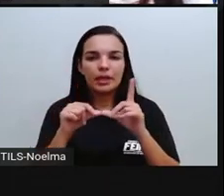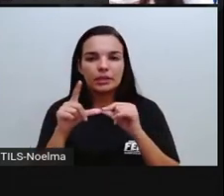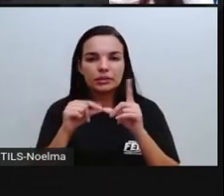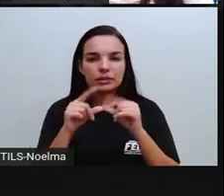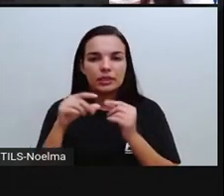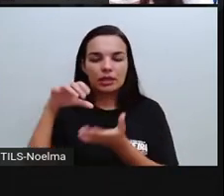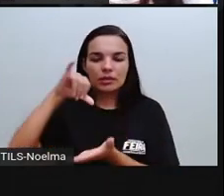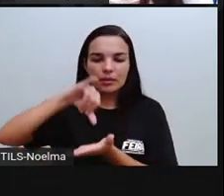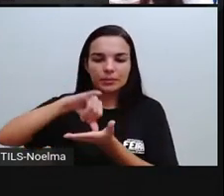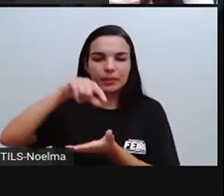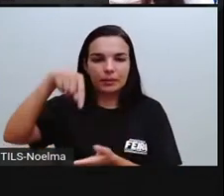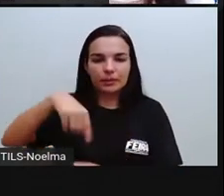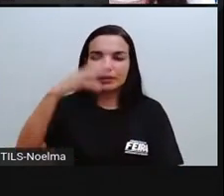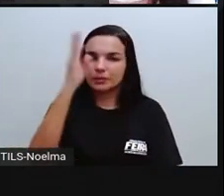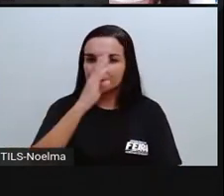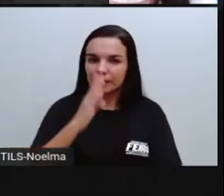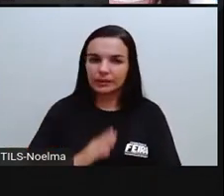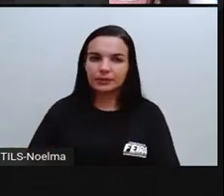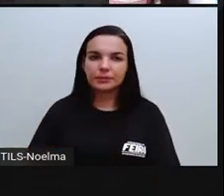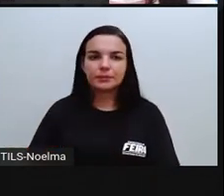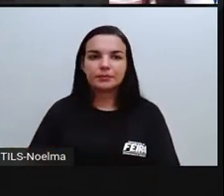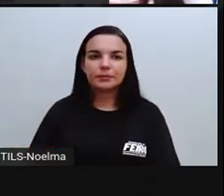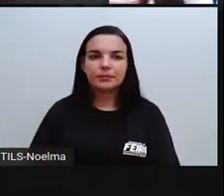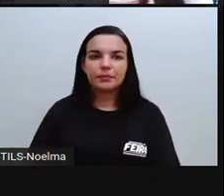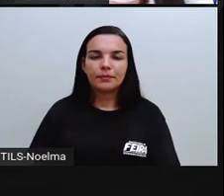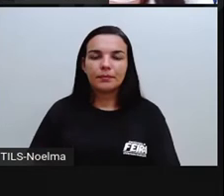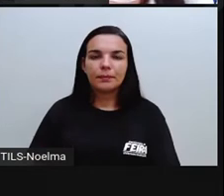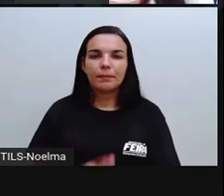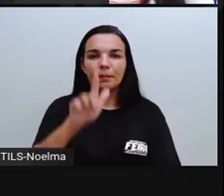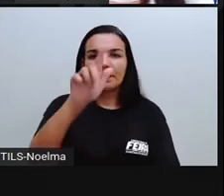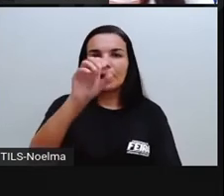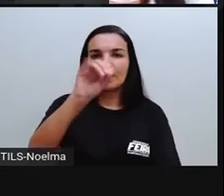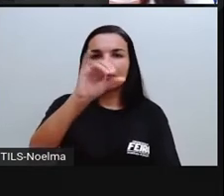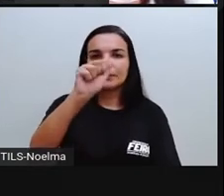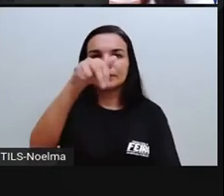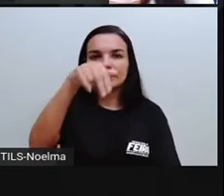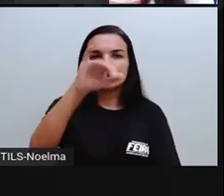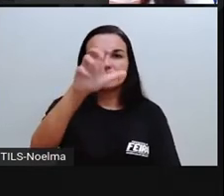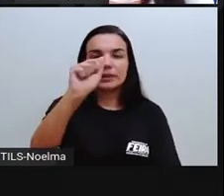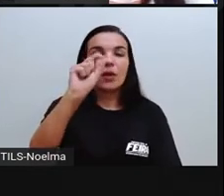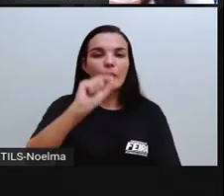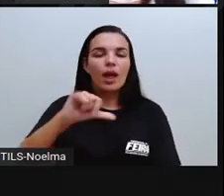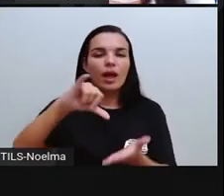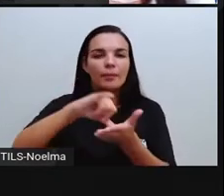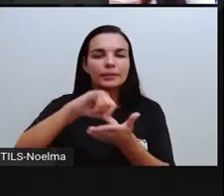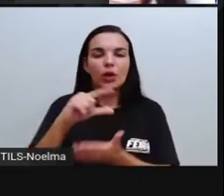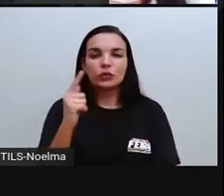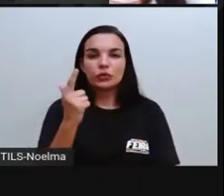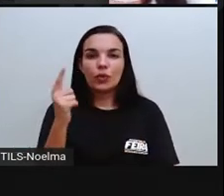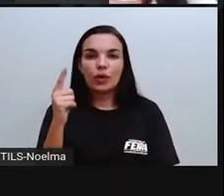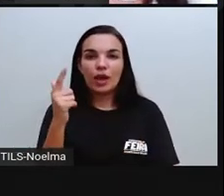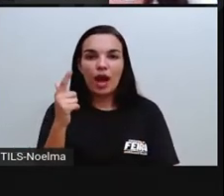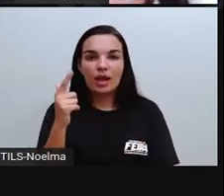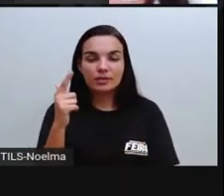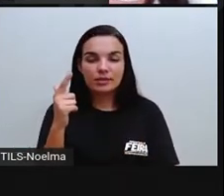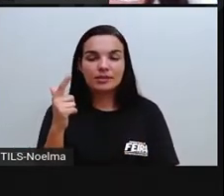Que é a nossa capital. Goiânia, que, inclusive, é uma cidade que é capital de Goiás,